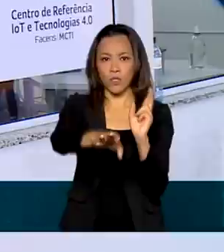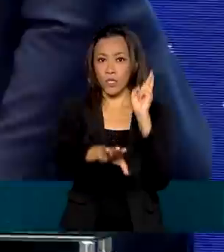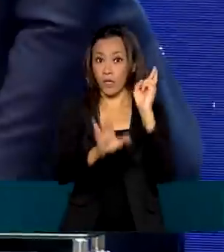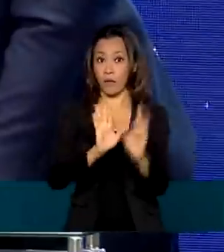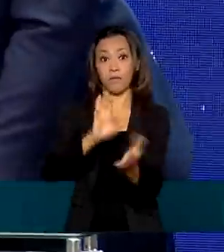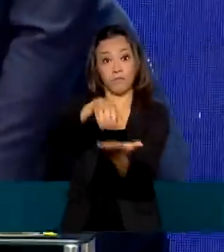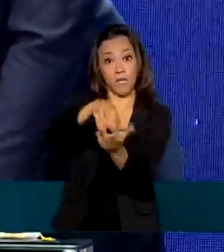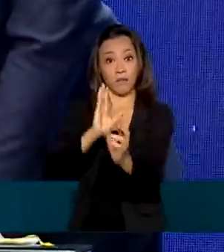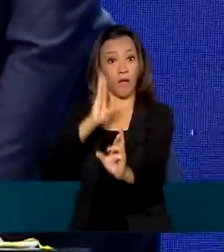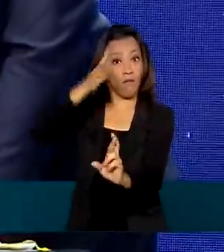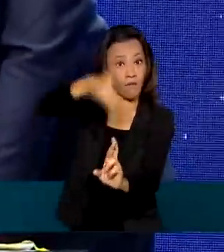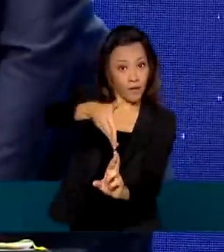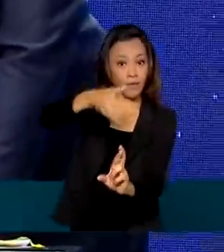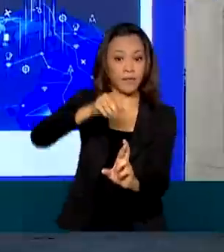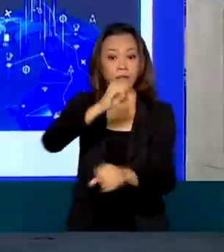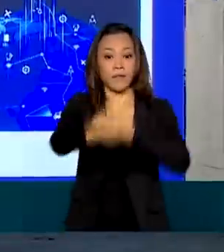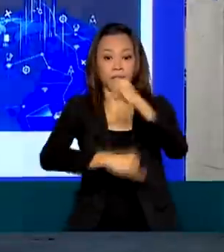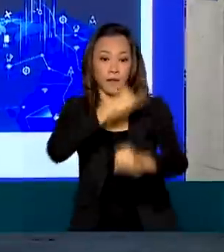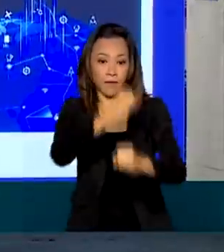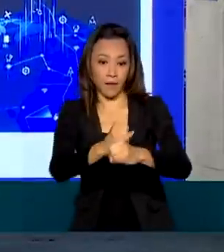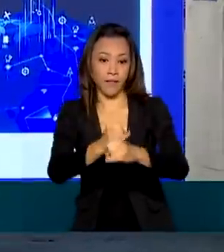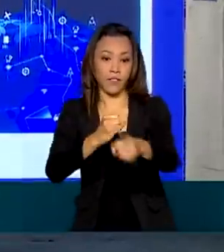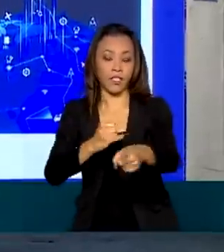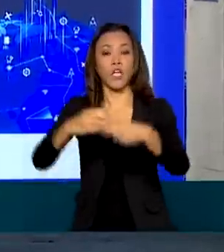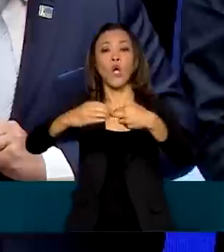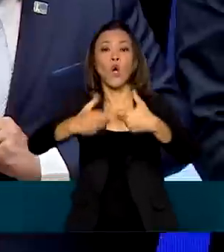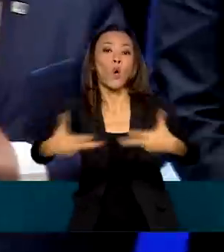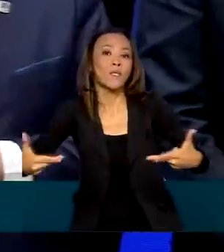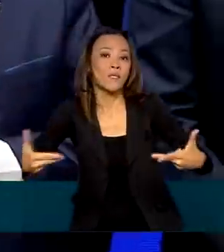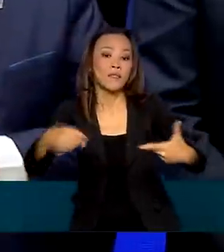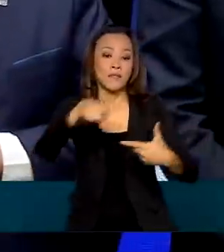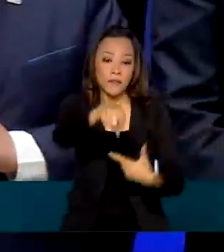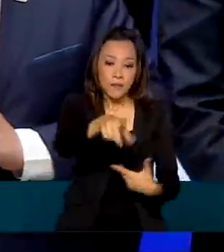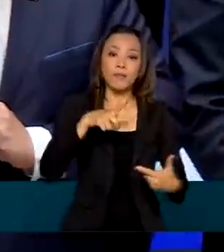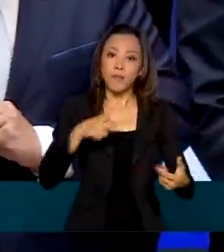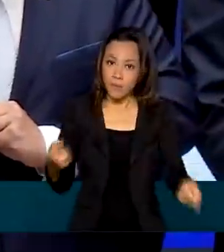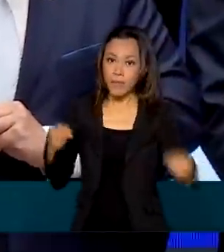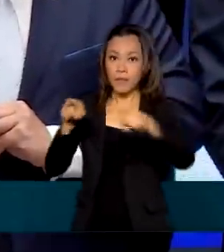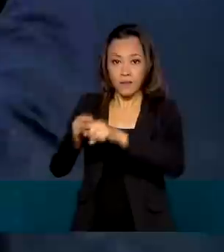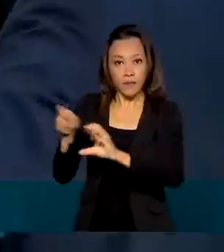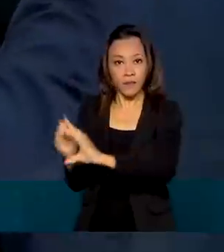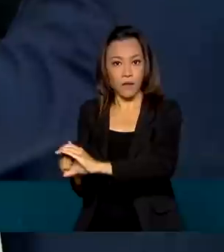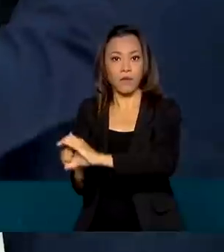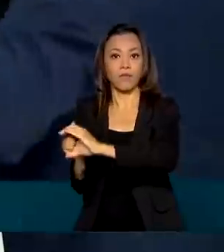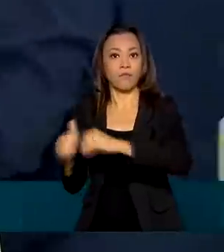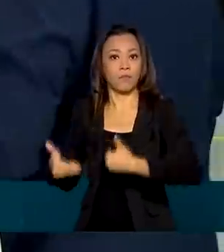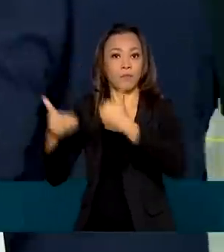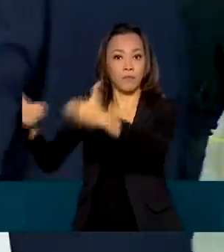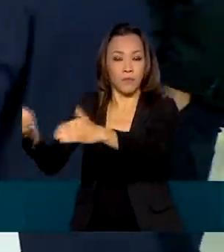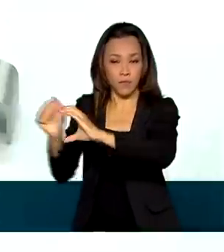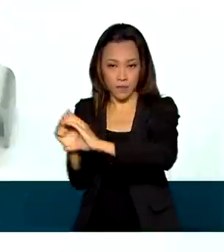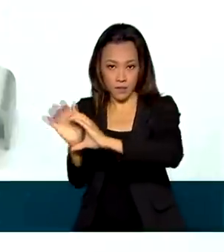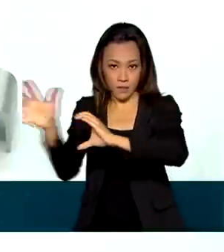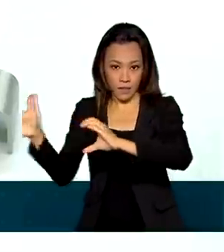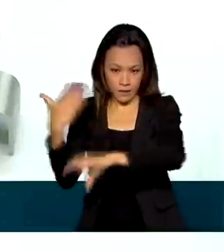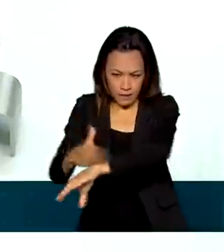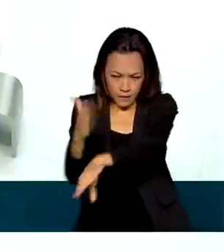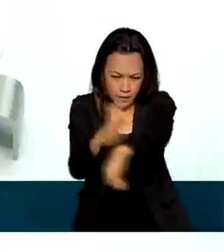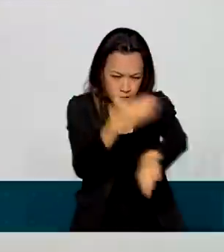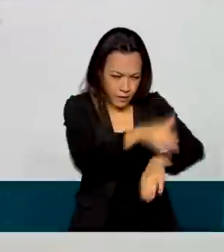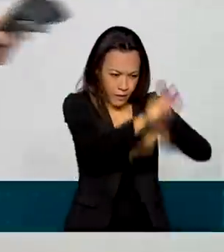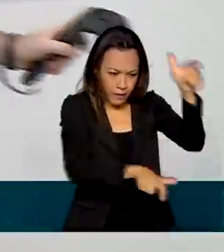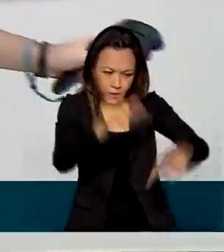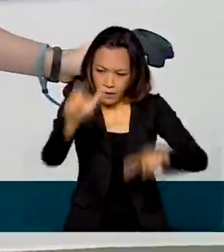Coisas. O programa tem parceria com o Ministério da Ciência, Tecnologia e Inovações. Pretende auxiliar na qualificação dos alunos,